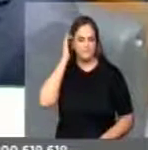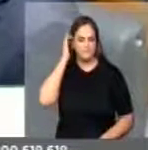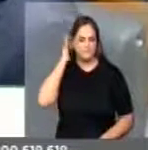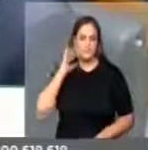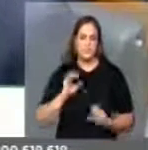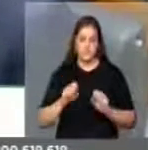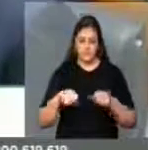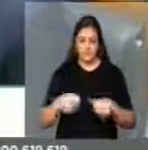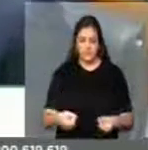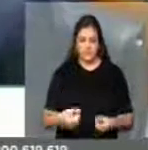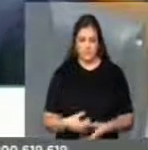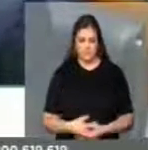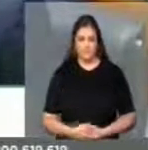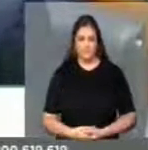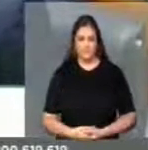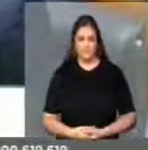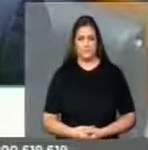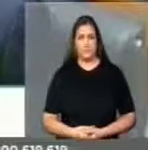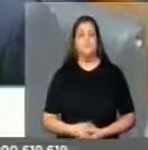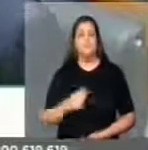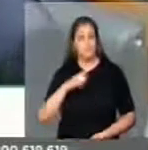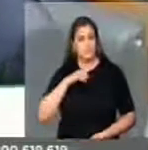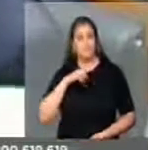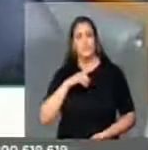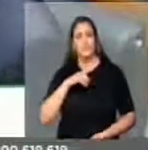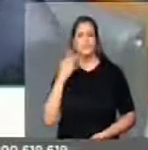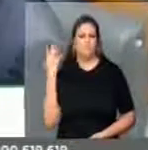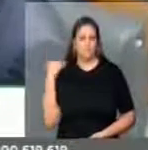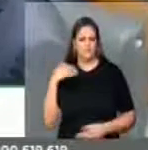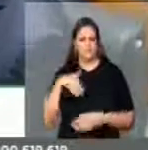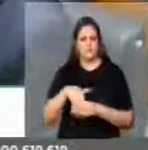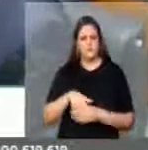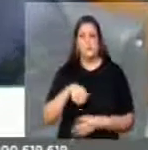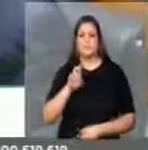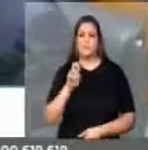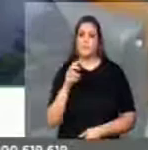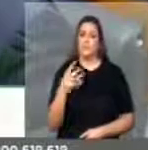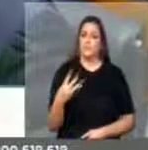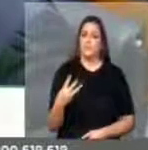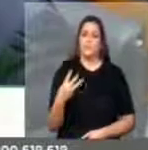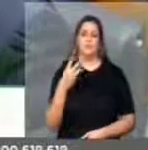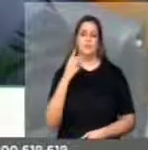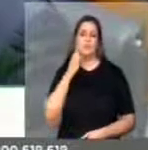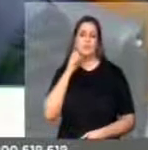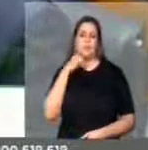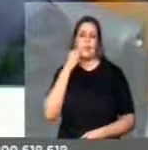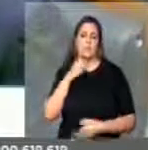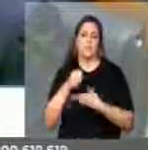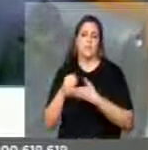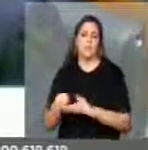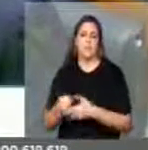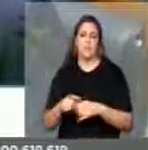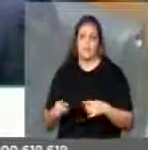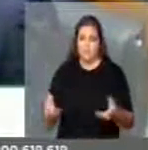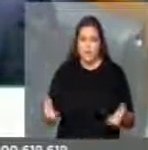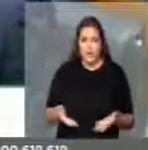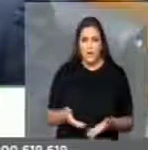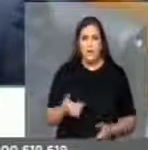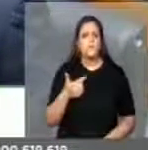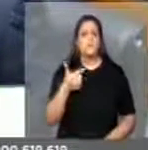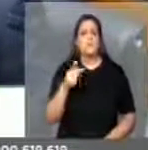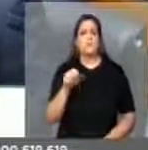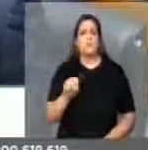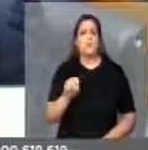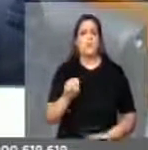A presidente Dilma Rousseff foi eleita com o apoio de 53 senadores, hoje tenta alcançar o apoio de 28. Não